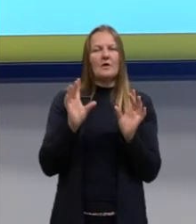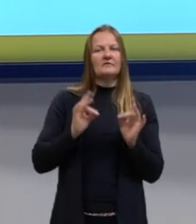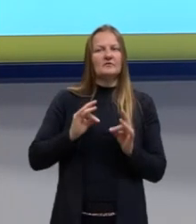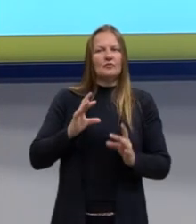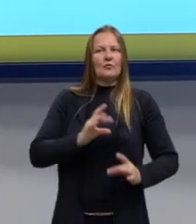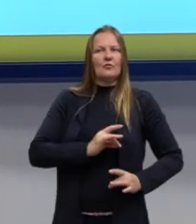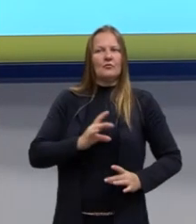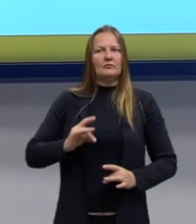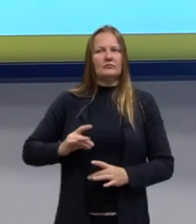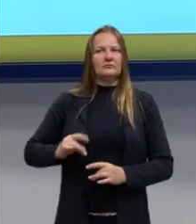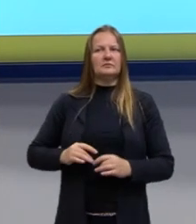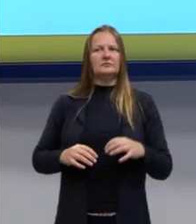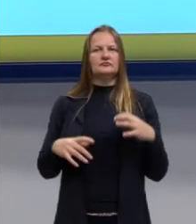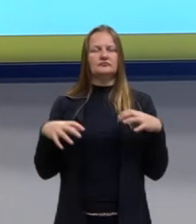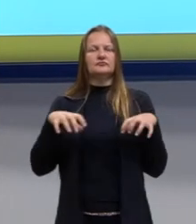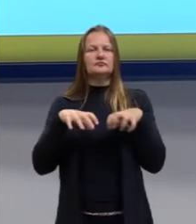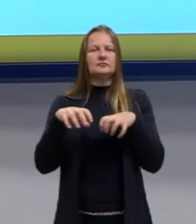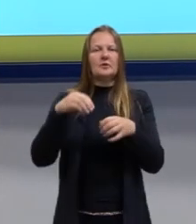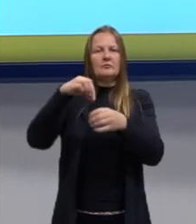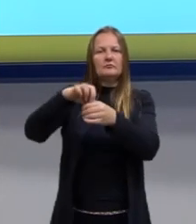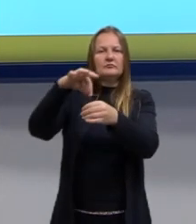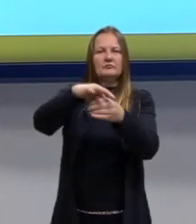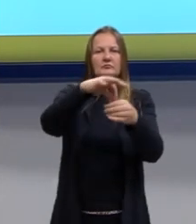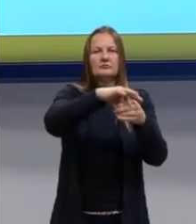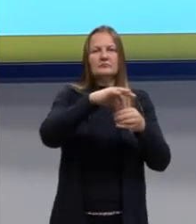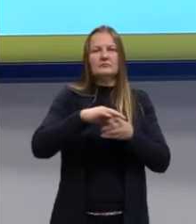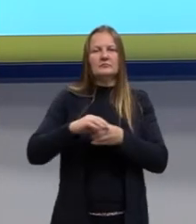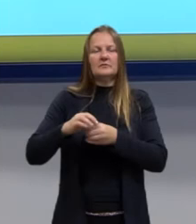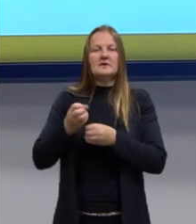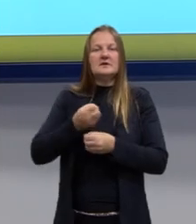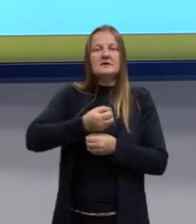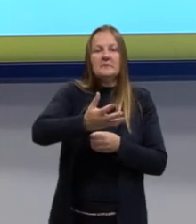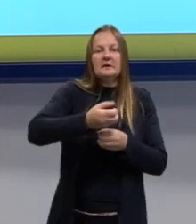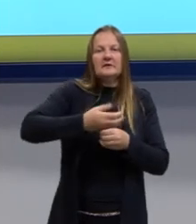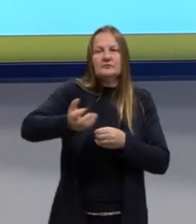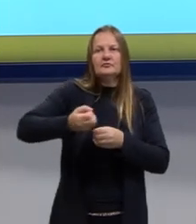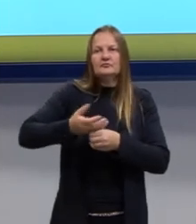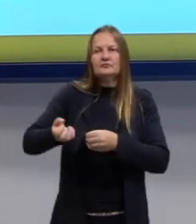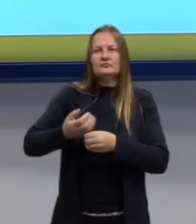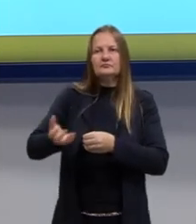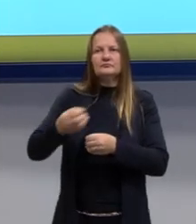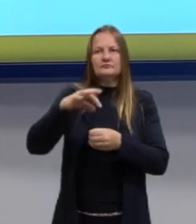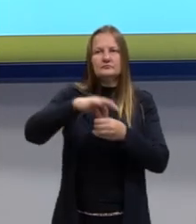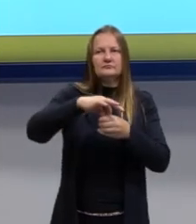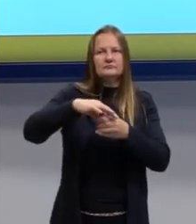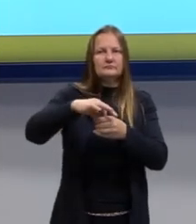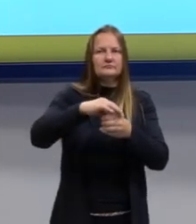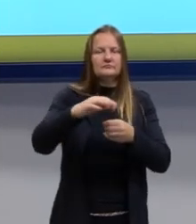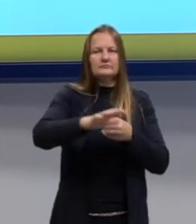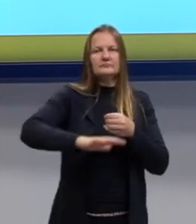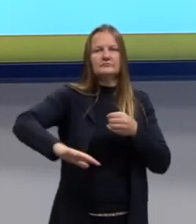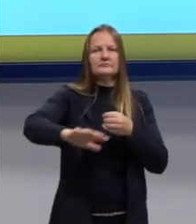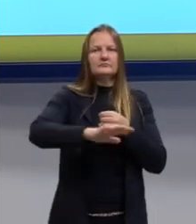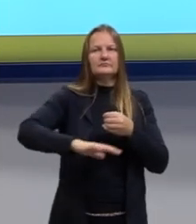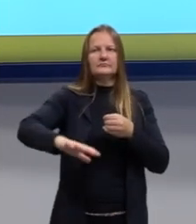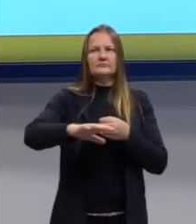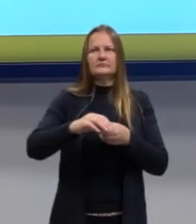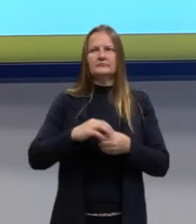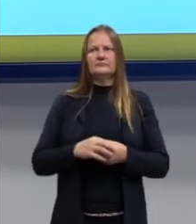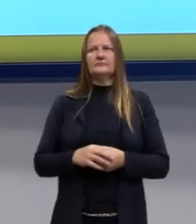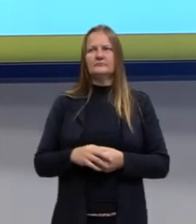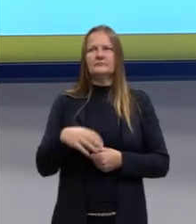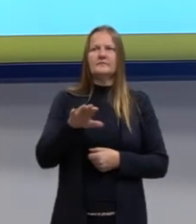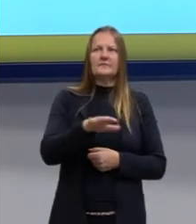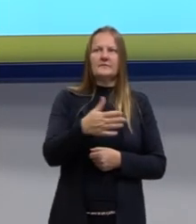então, quando ela vai se movimentando, ela vai espalhando as sementes pelo ambiente. Então, isso aqui é uma